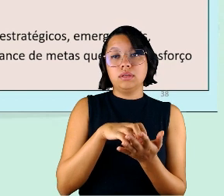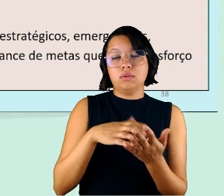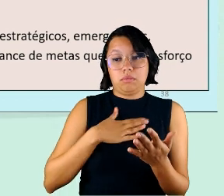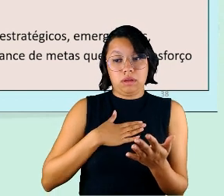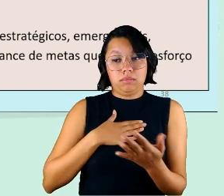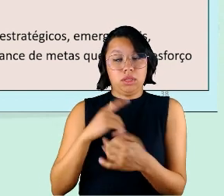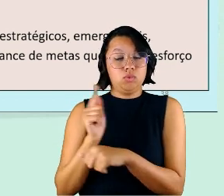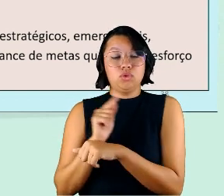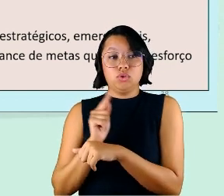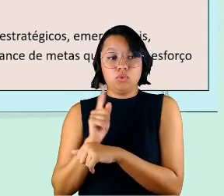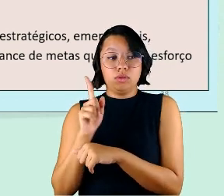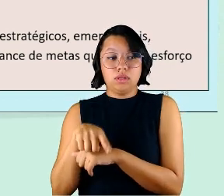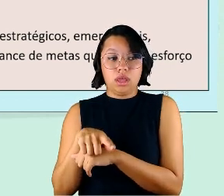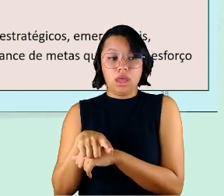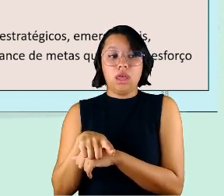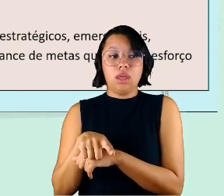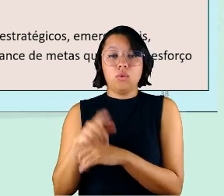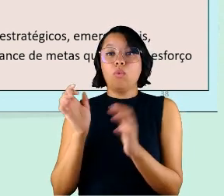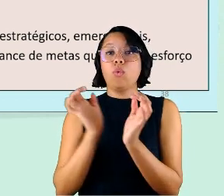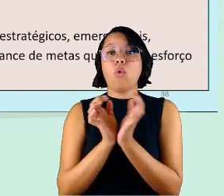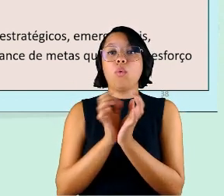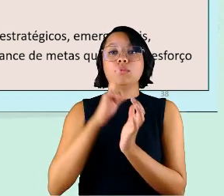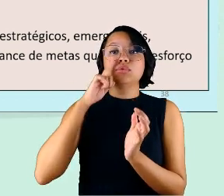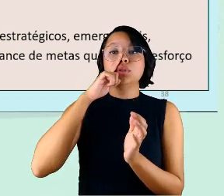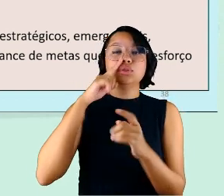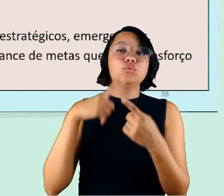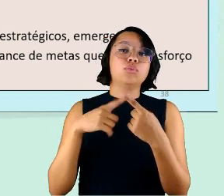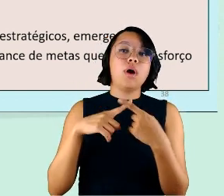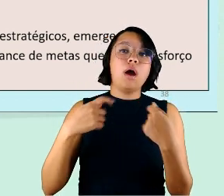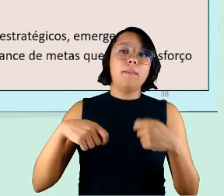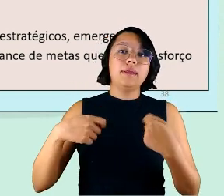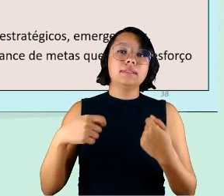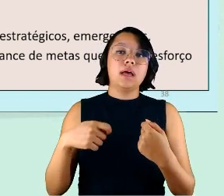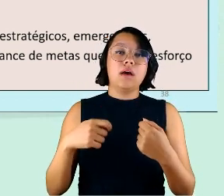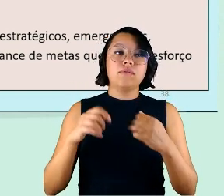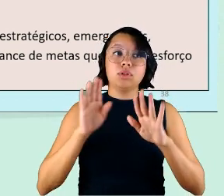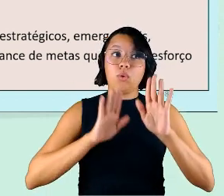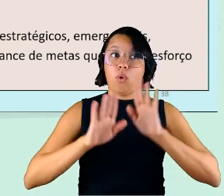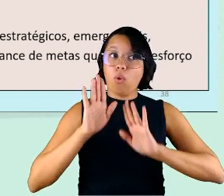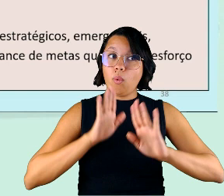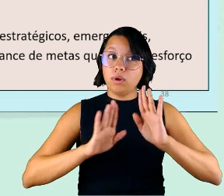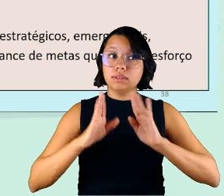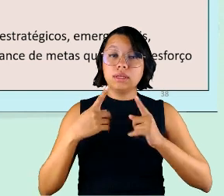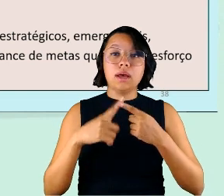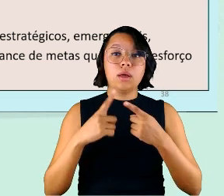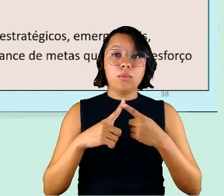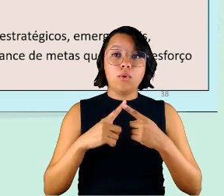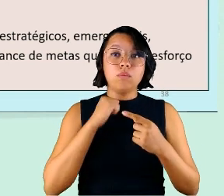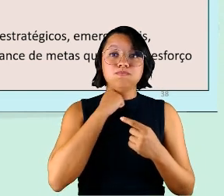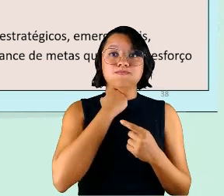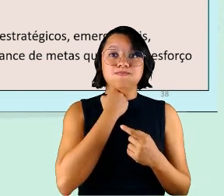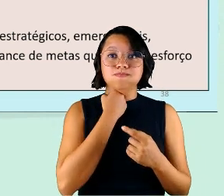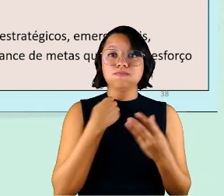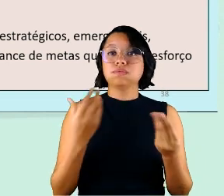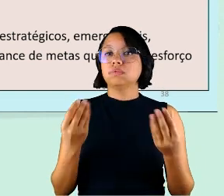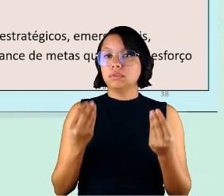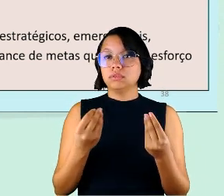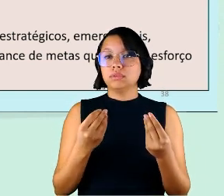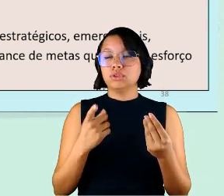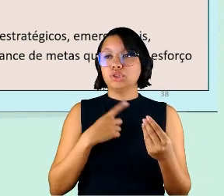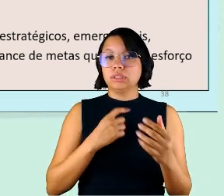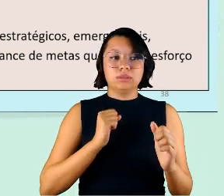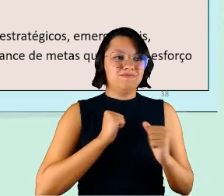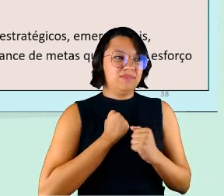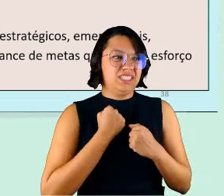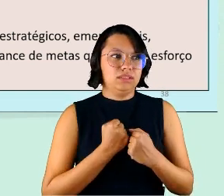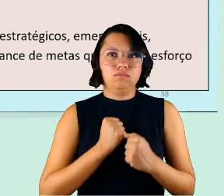gestores eram um grupo de risco muito grande que precisava a gente tomar muito cuidado que eles estavam sob forte estresse né eles tinham pressões